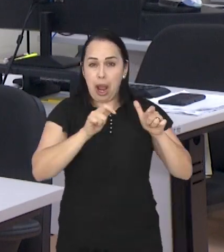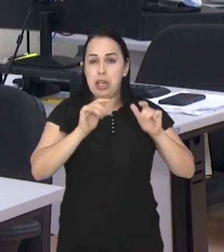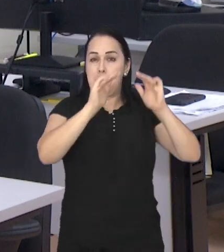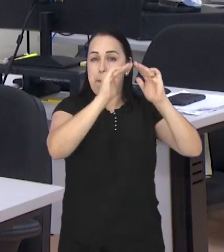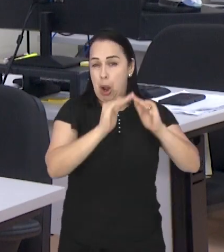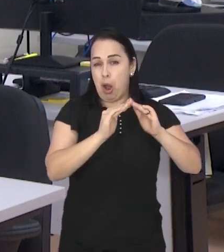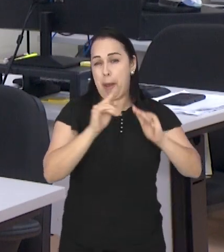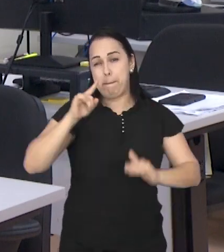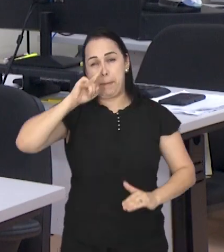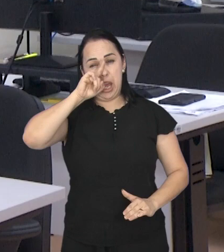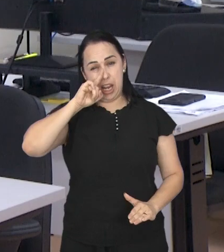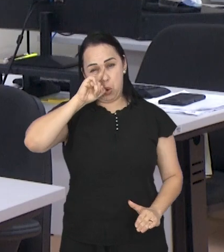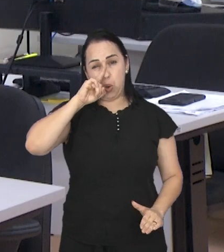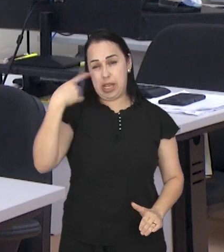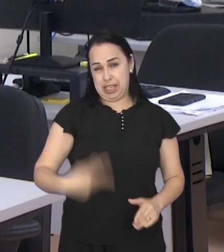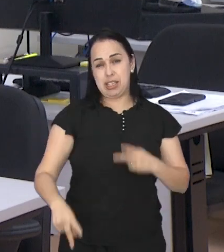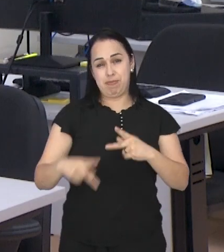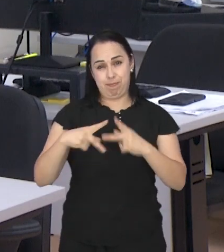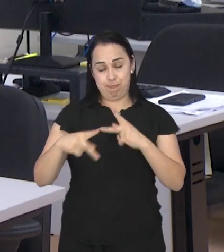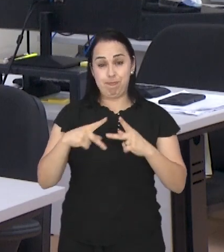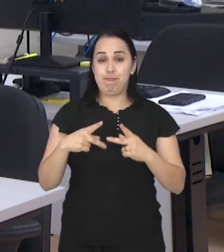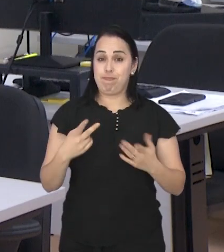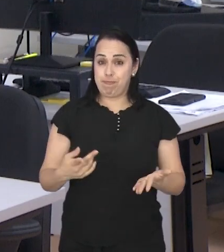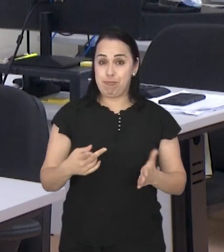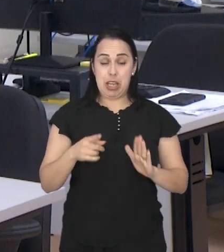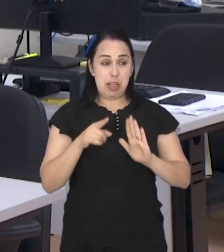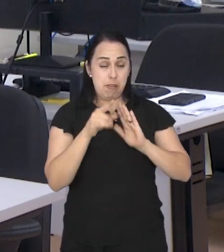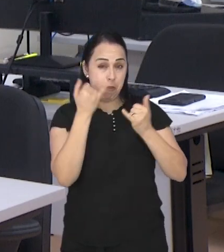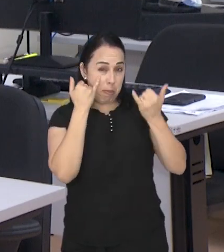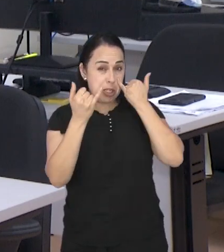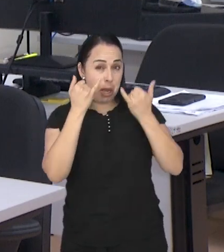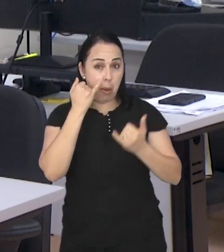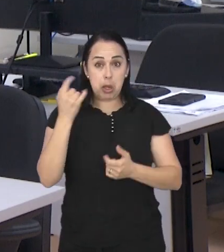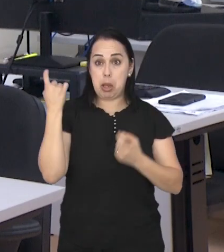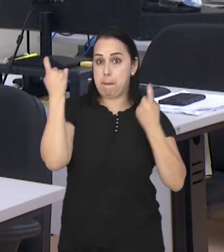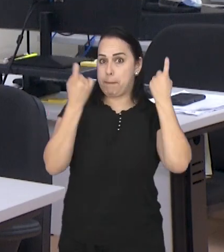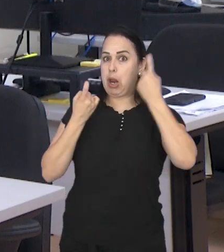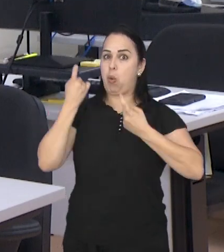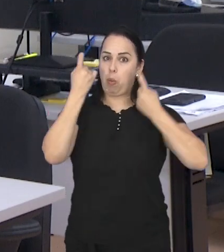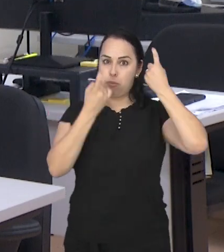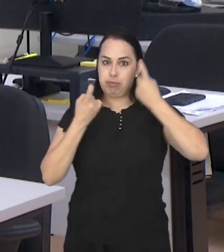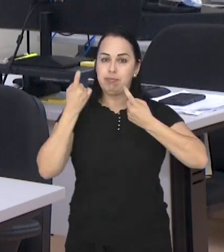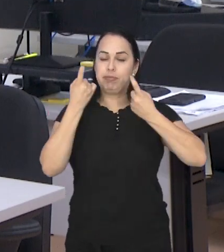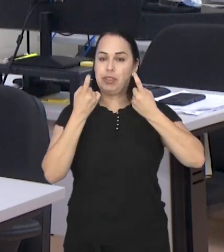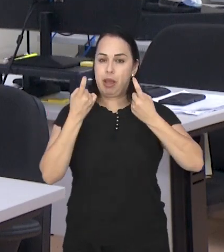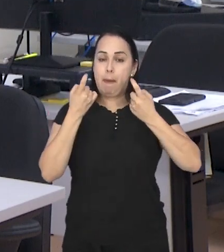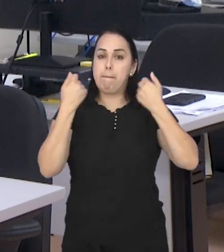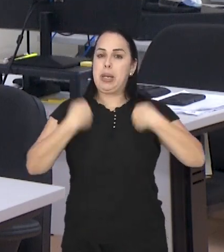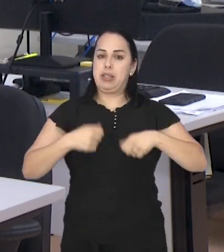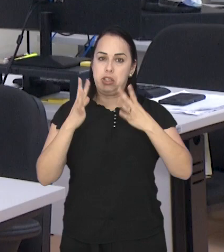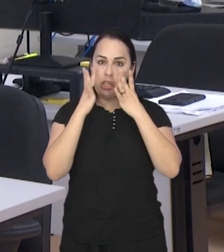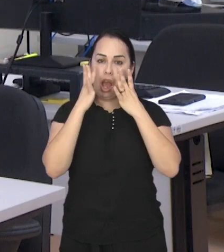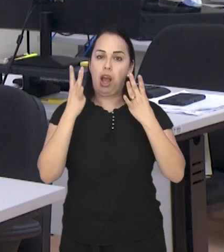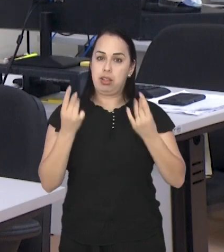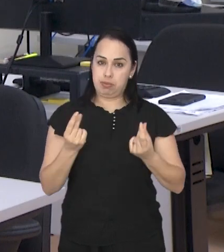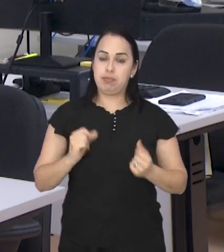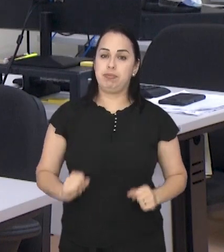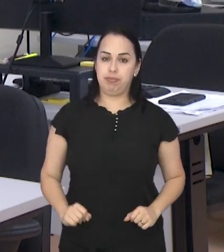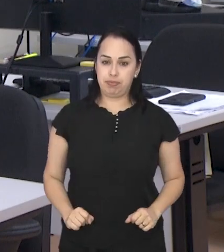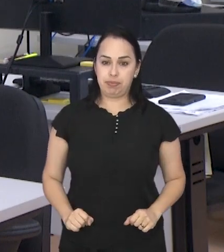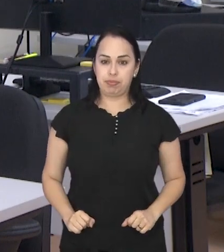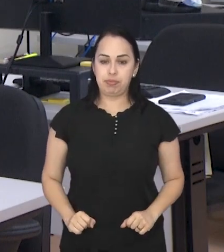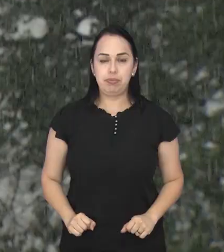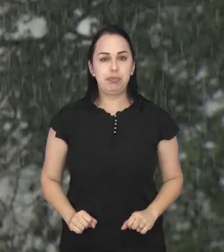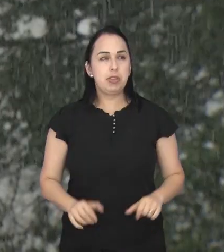risco com moradores próximos aqui em São José. Um dado muito preocupante que demanda muita atenção do poder